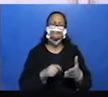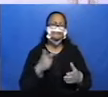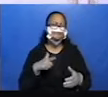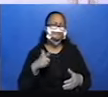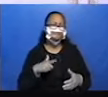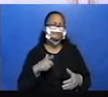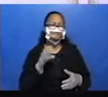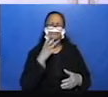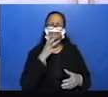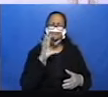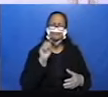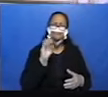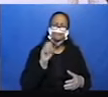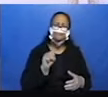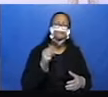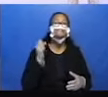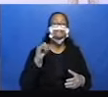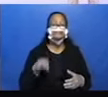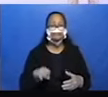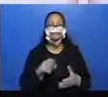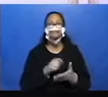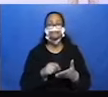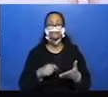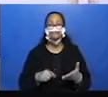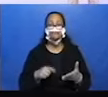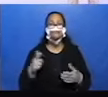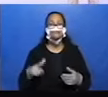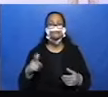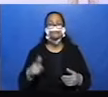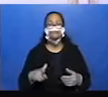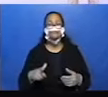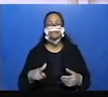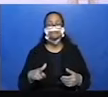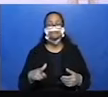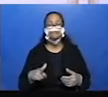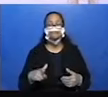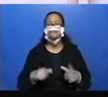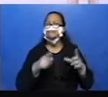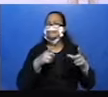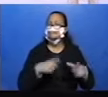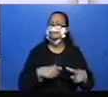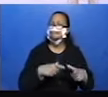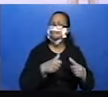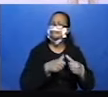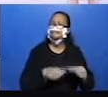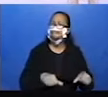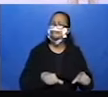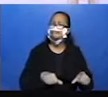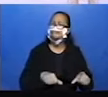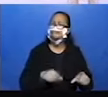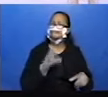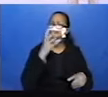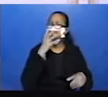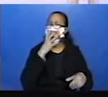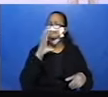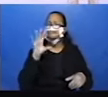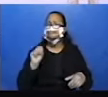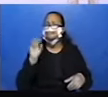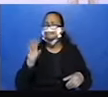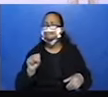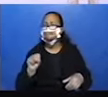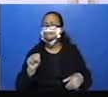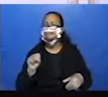latia? Sim. E vai dizer aonde que ele estava fazendo isso. Aonde o cão latia?